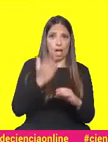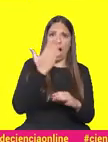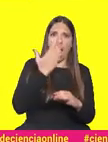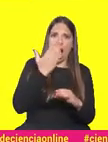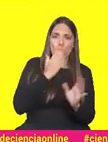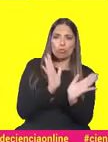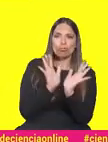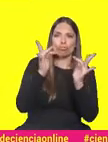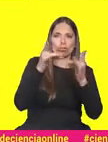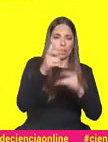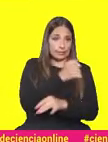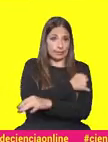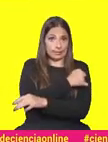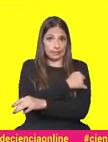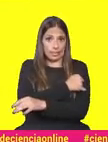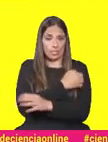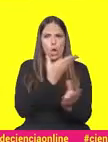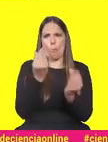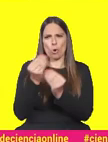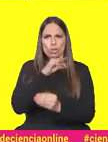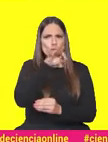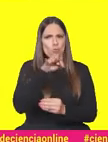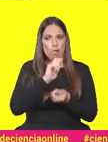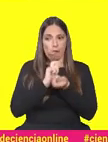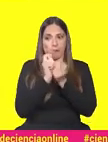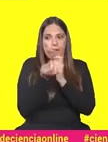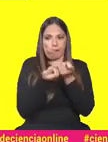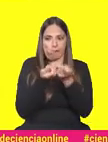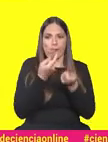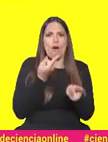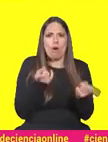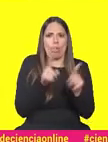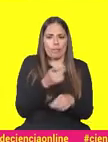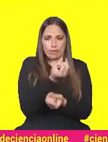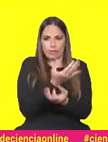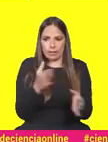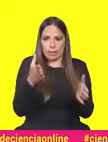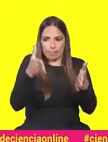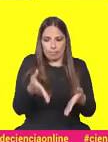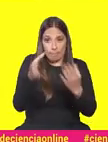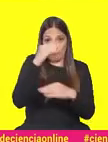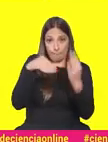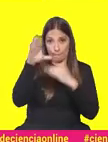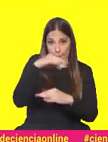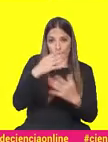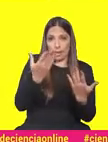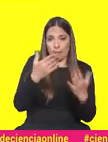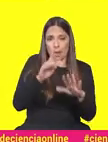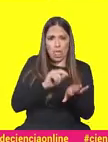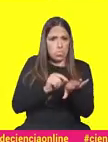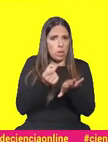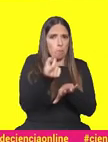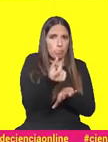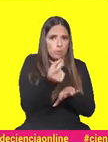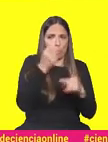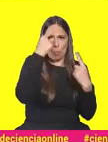online em casa, em que muitas famílias tiveram que se reorganizar, muitas crianças tiveram que aprender. Mas, em pouco tempo,